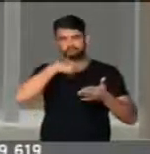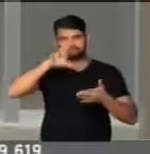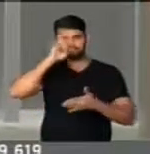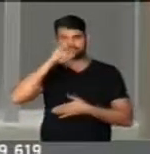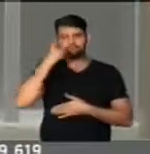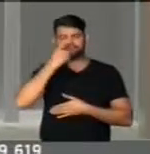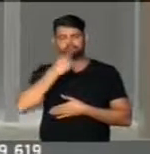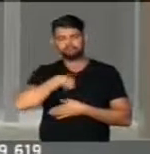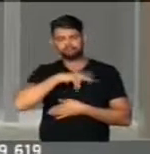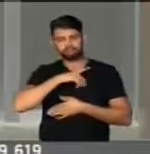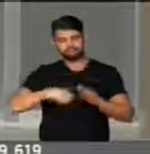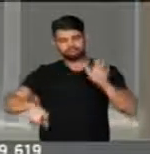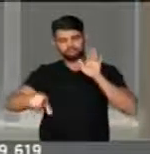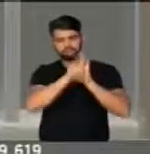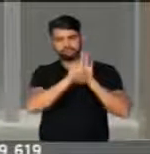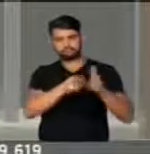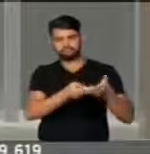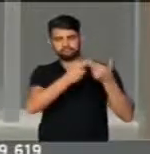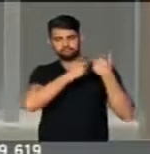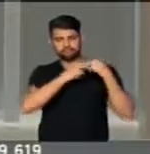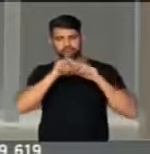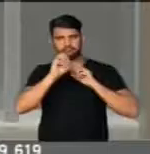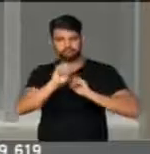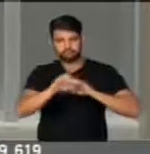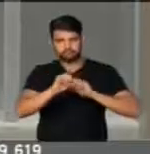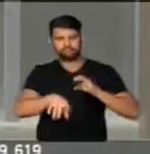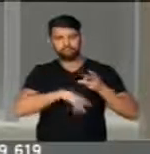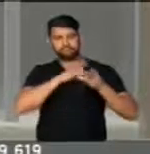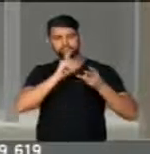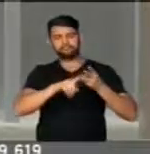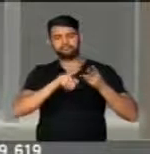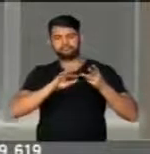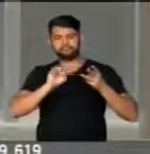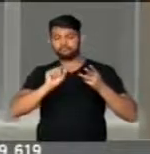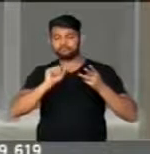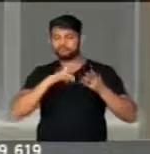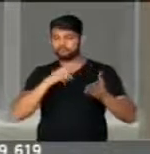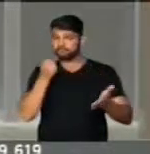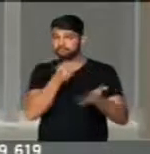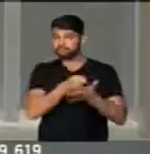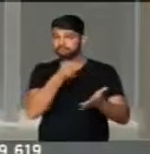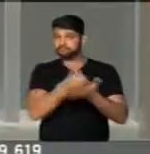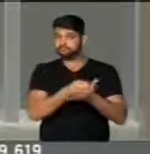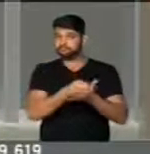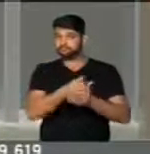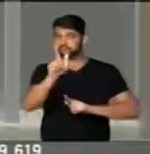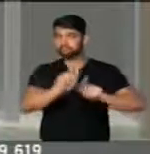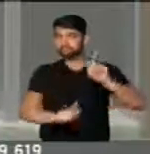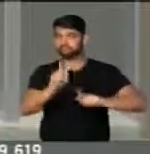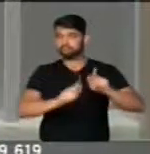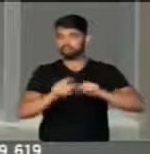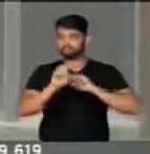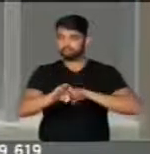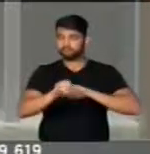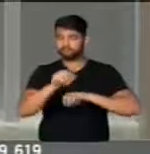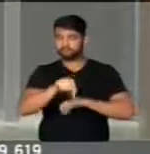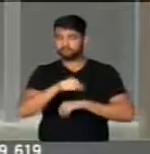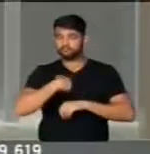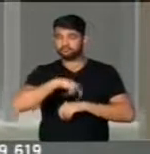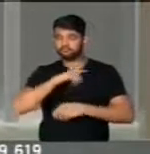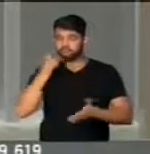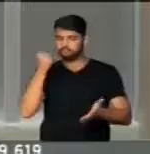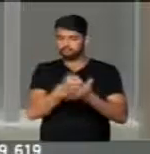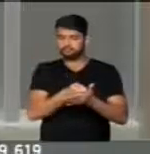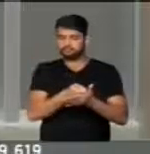que só com uma lei de responsabilidade educacional que cobre do gestor o